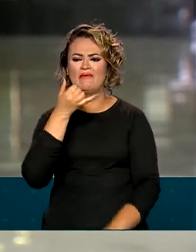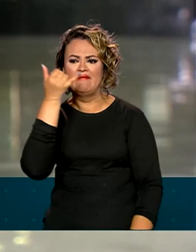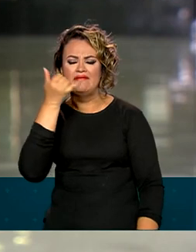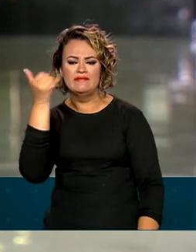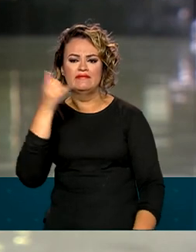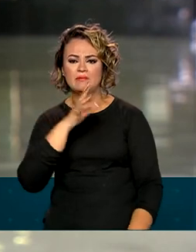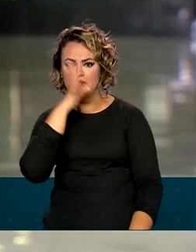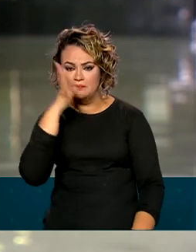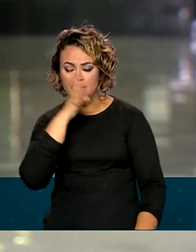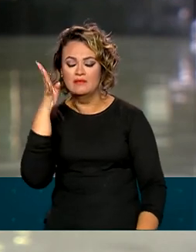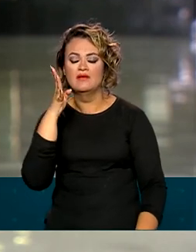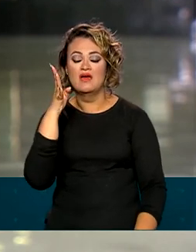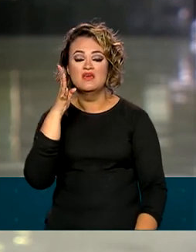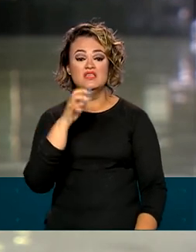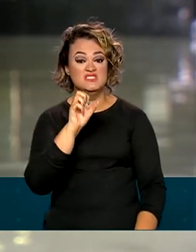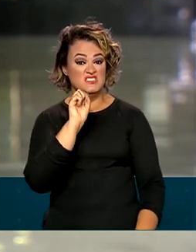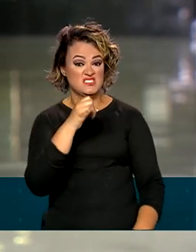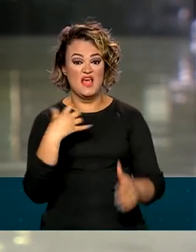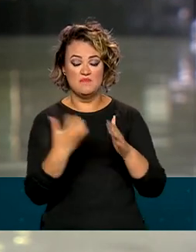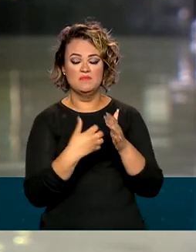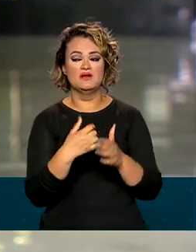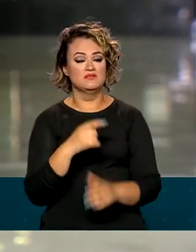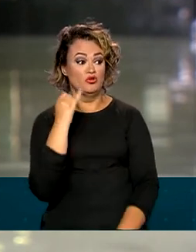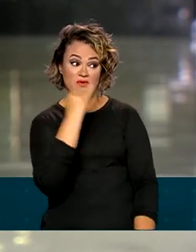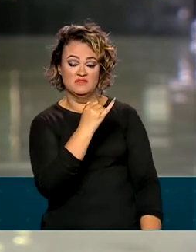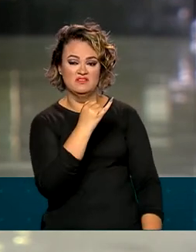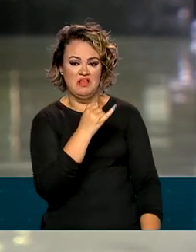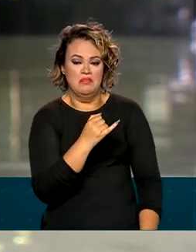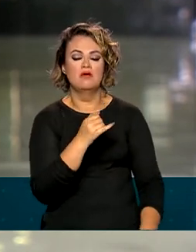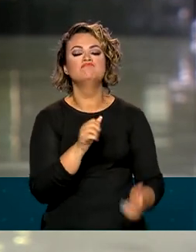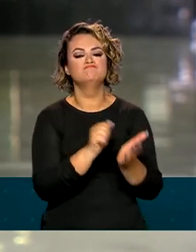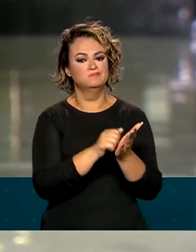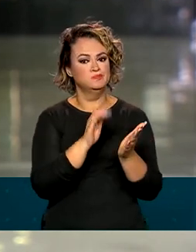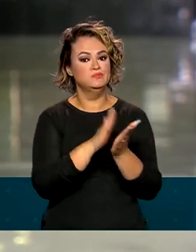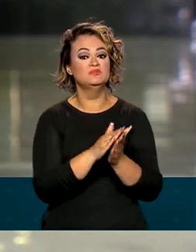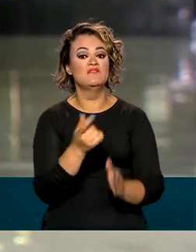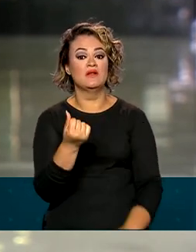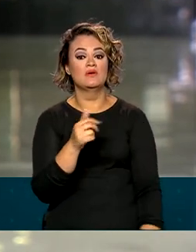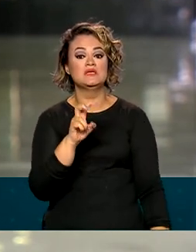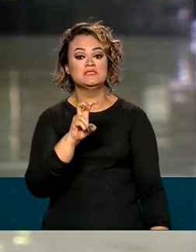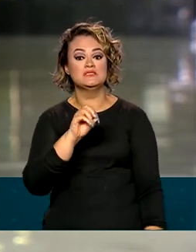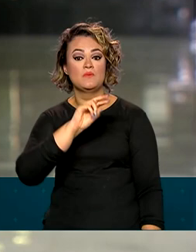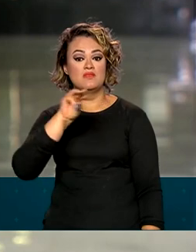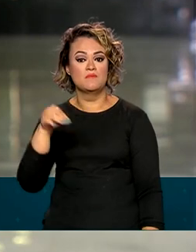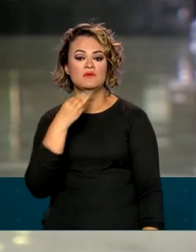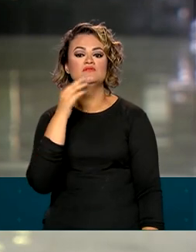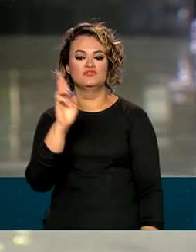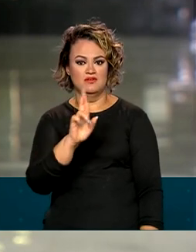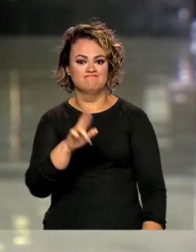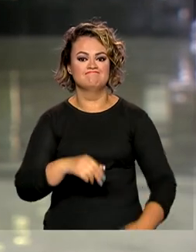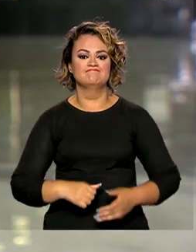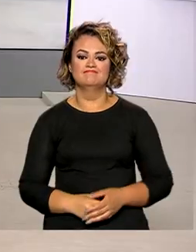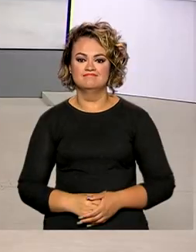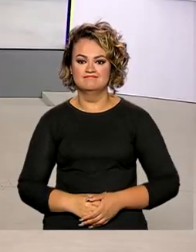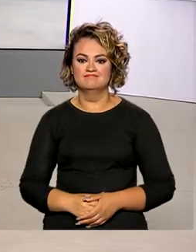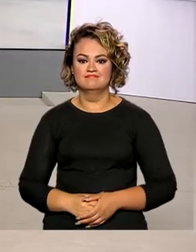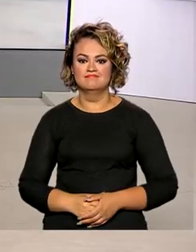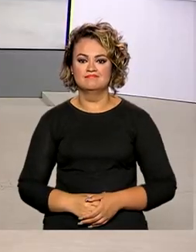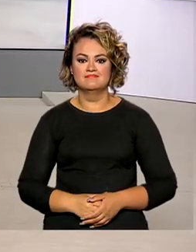curtas. As empresas que descumprirem as normas podem ser multadas em até 50 milhões de reais. Mara, volto com você.